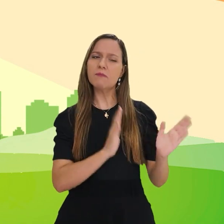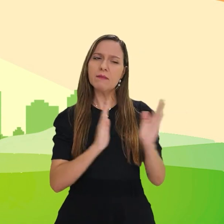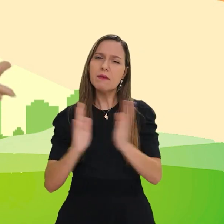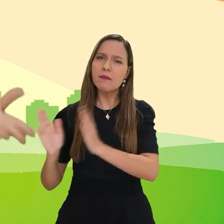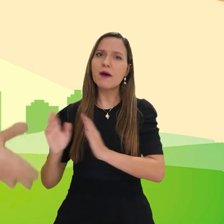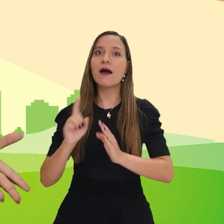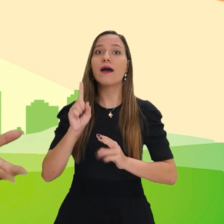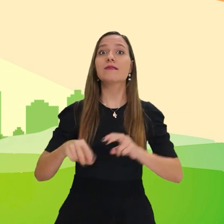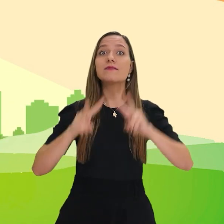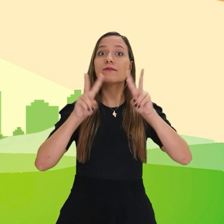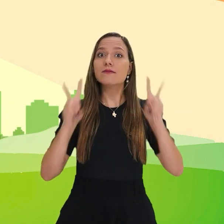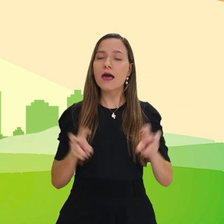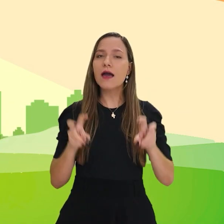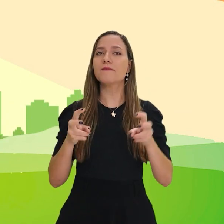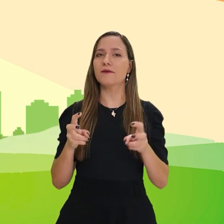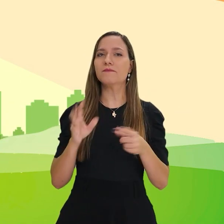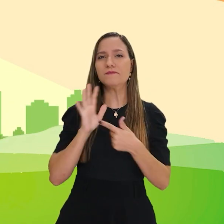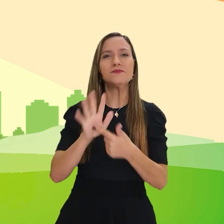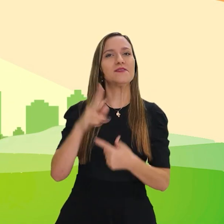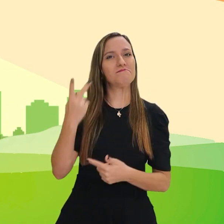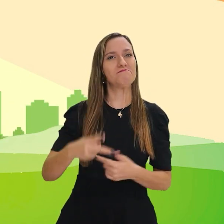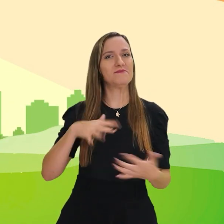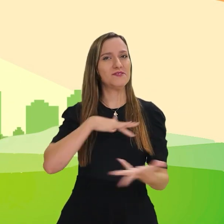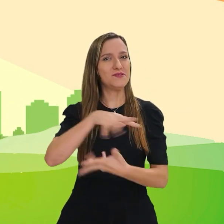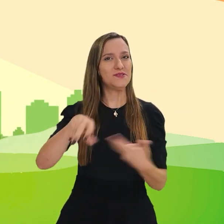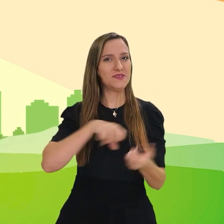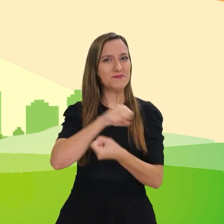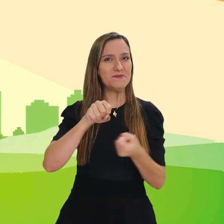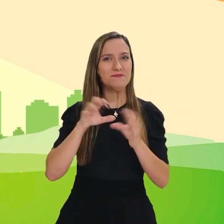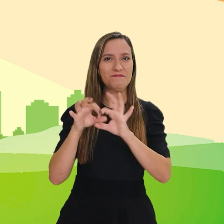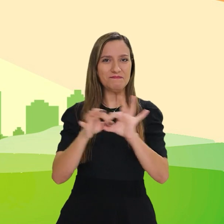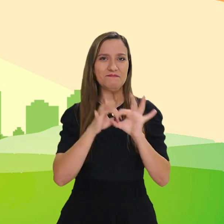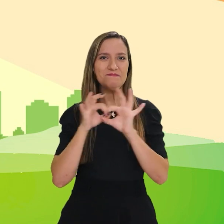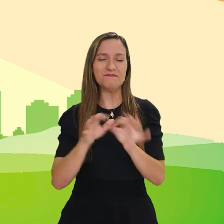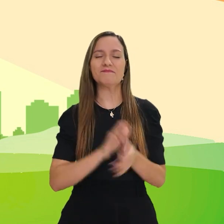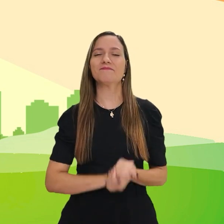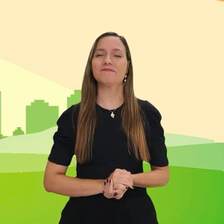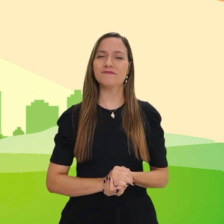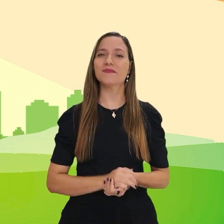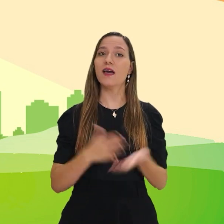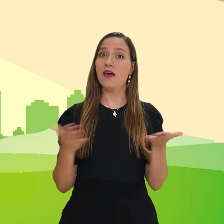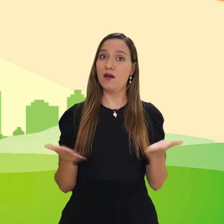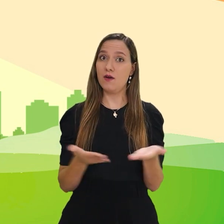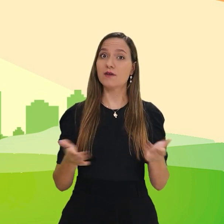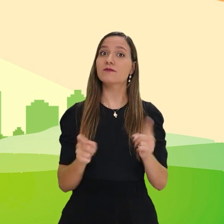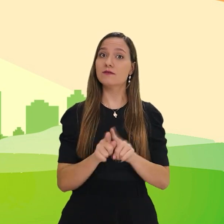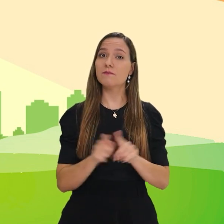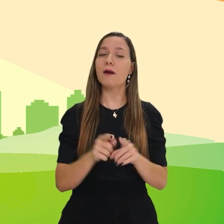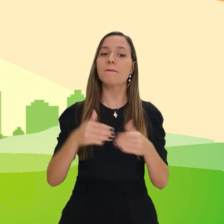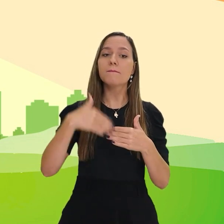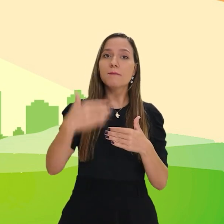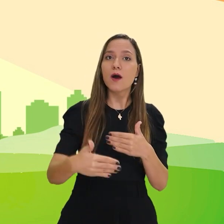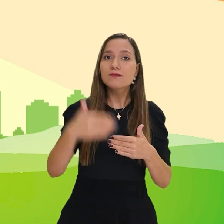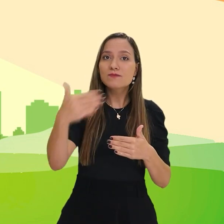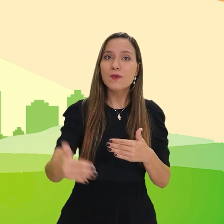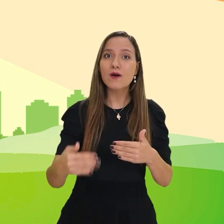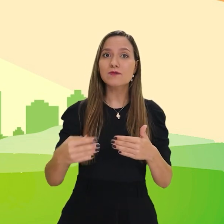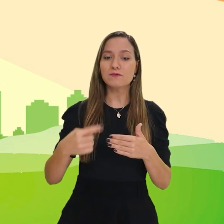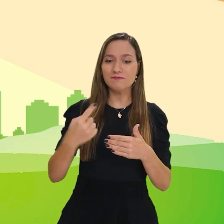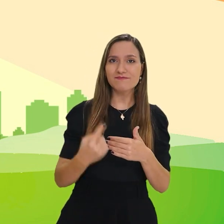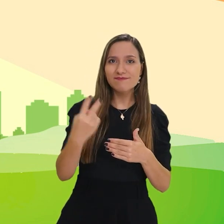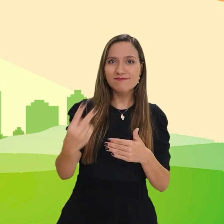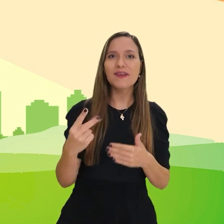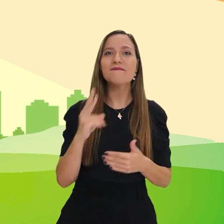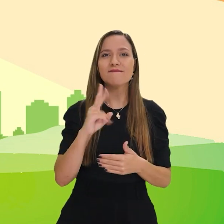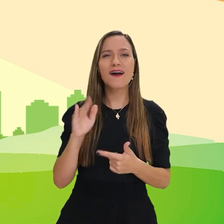começar séries temáticas para desenvolver os assuntos que vamos mostrar aqui no Sustentabilidade em Conexão. Nesse e